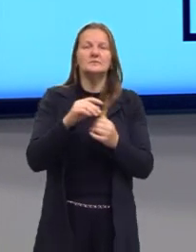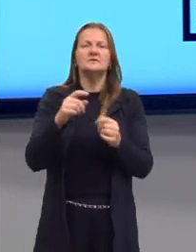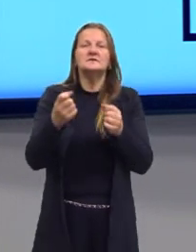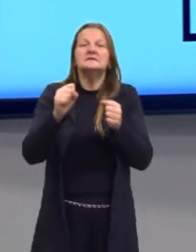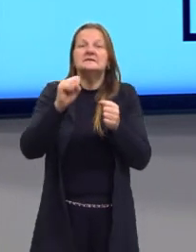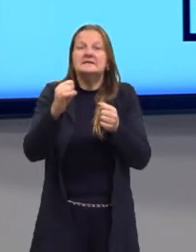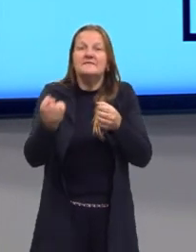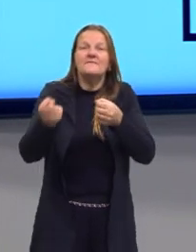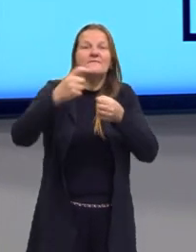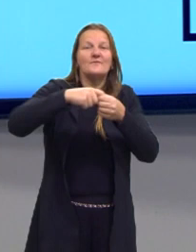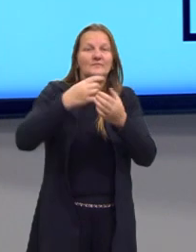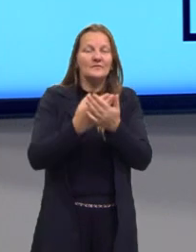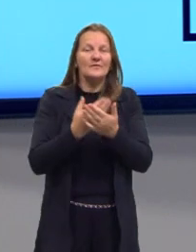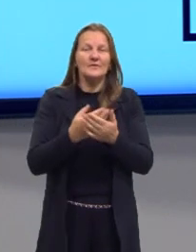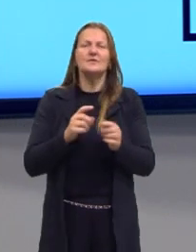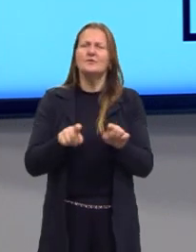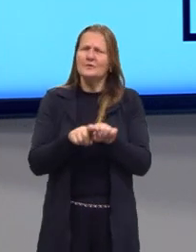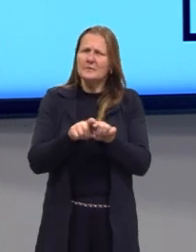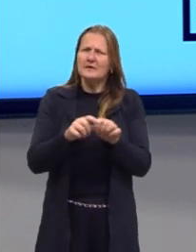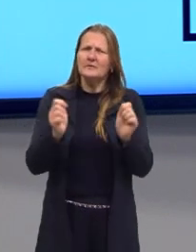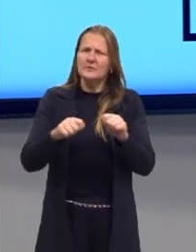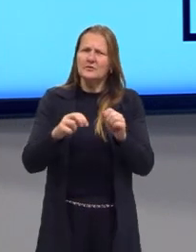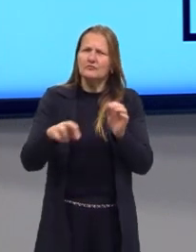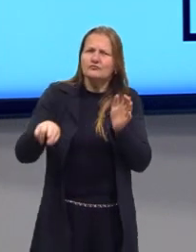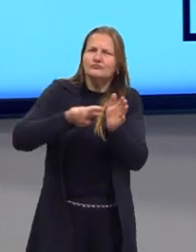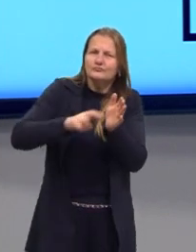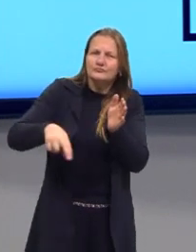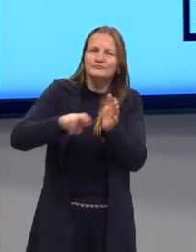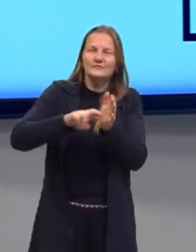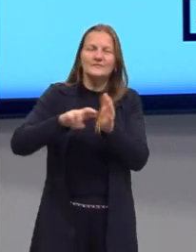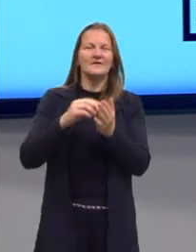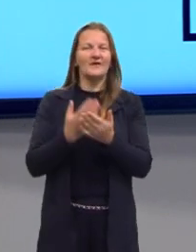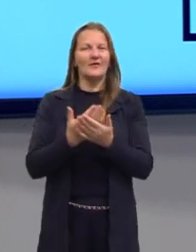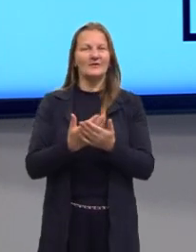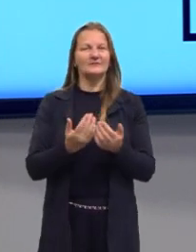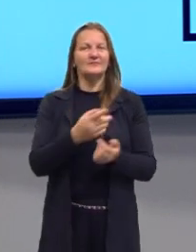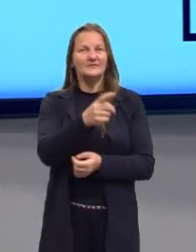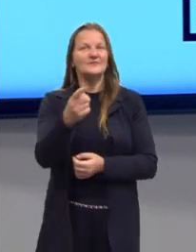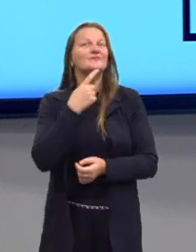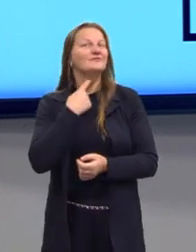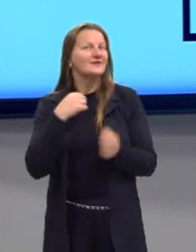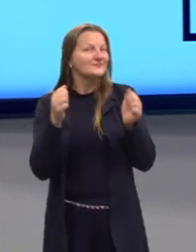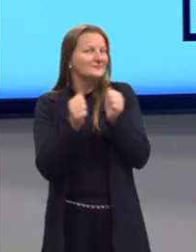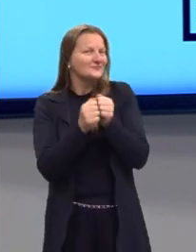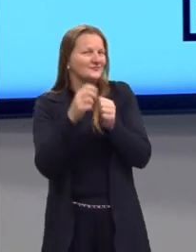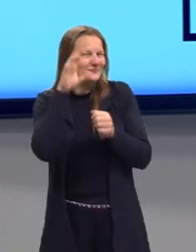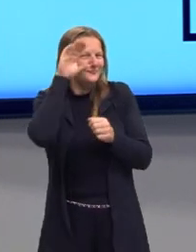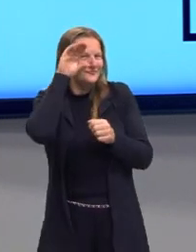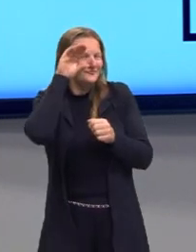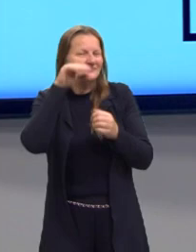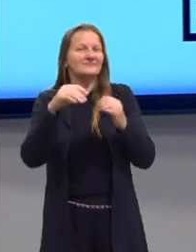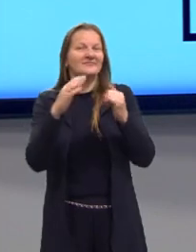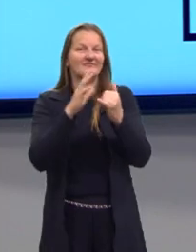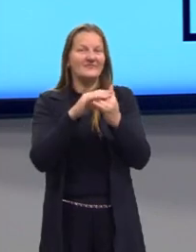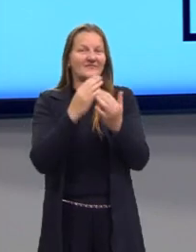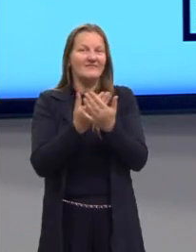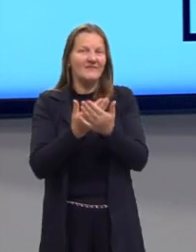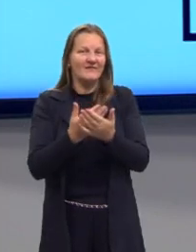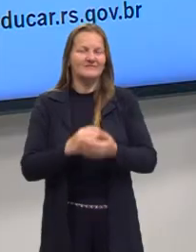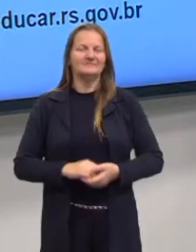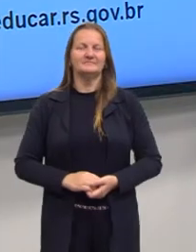perderam ou se precisam dar uma boa revisada. Vamos adorar e ter vocês assistindo as nossas aulas.